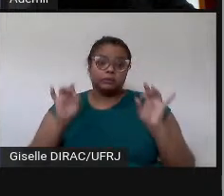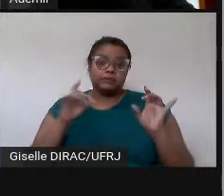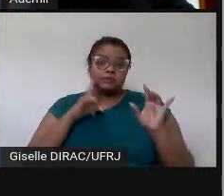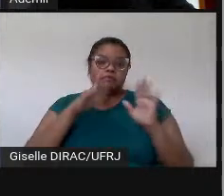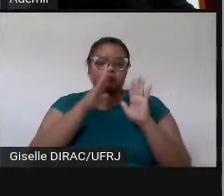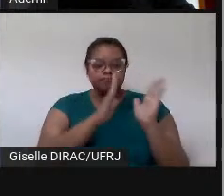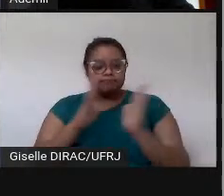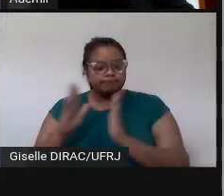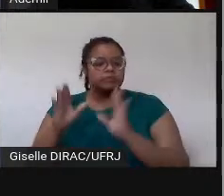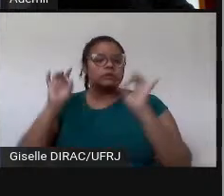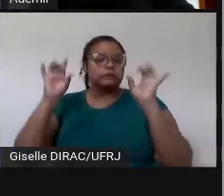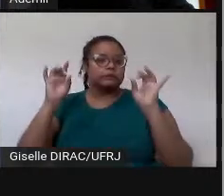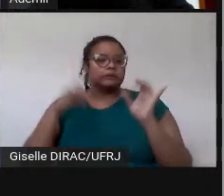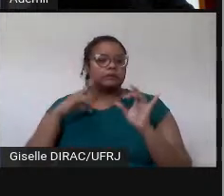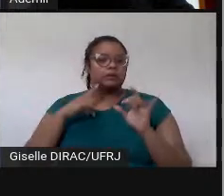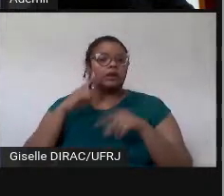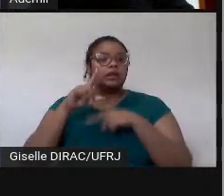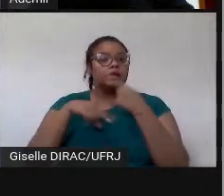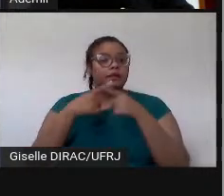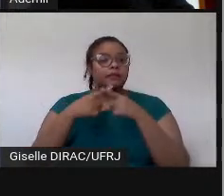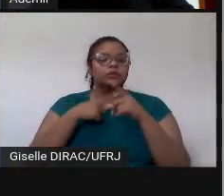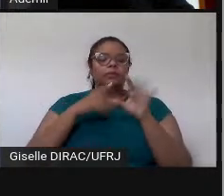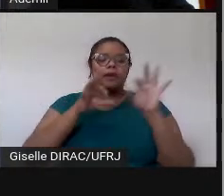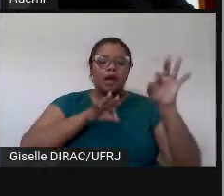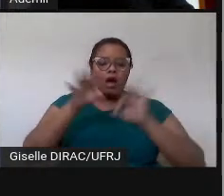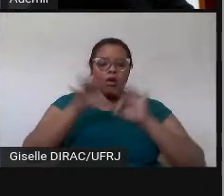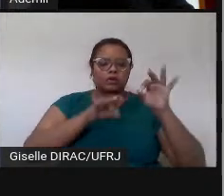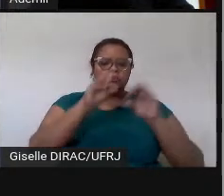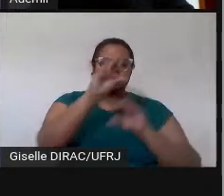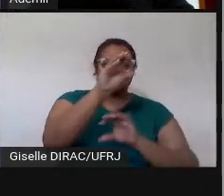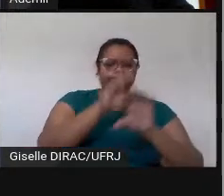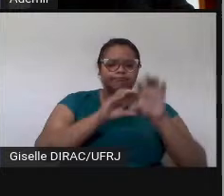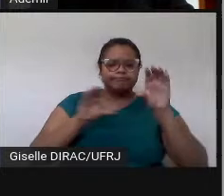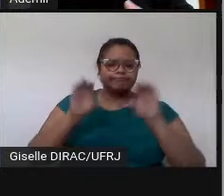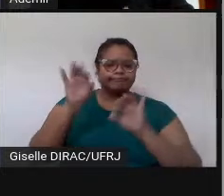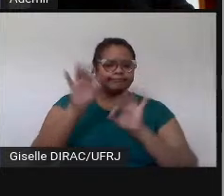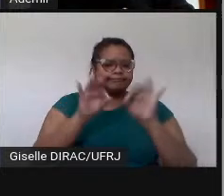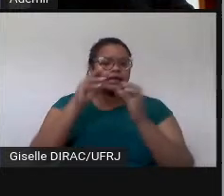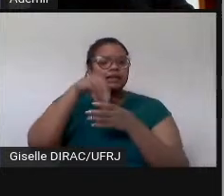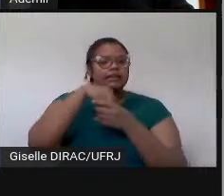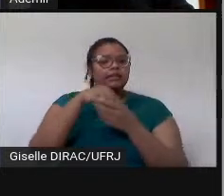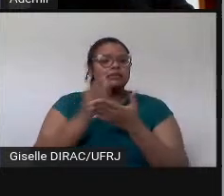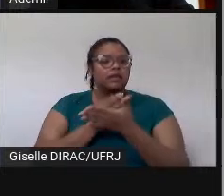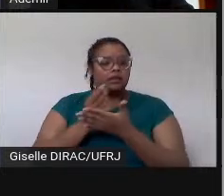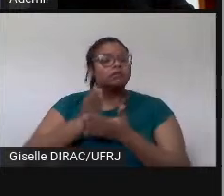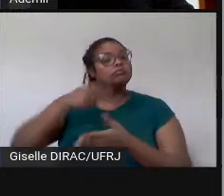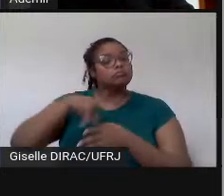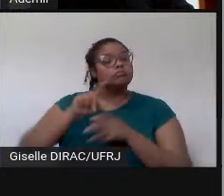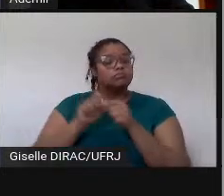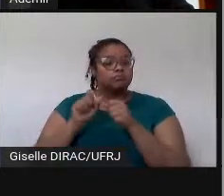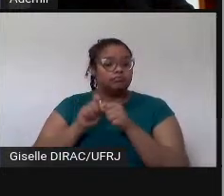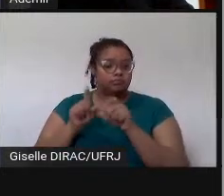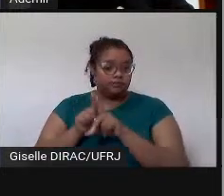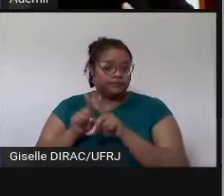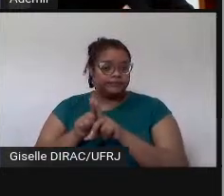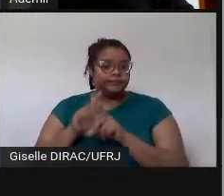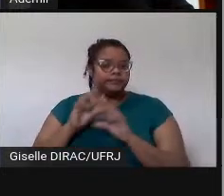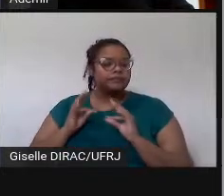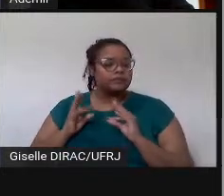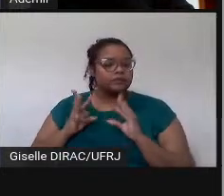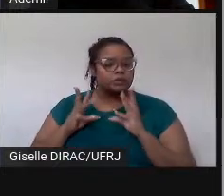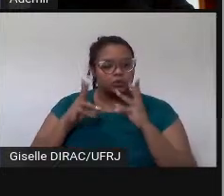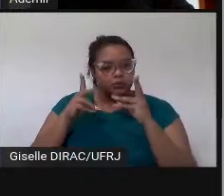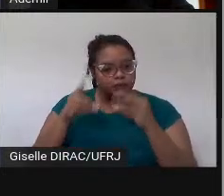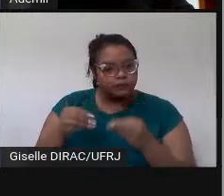né, e, por fim, a diagramação, que nós também, nós também fazemos. Então, tudo